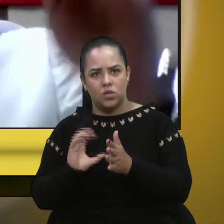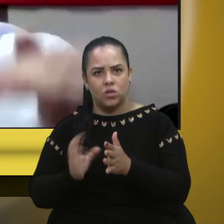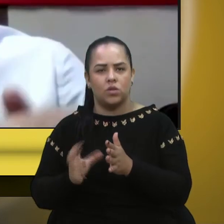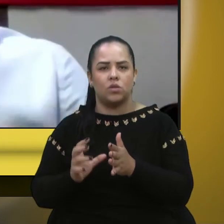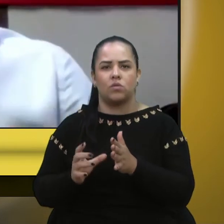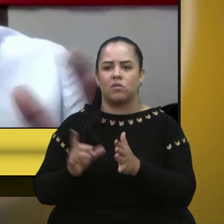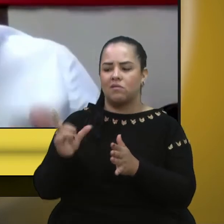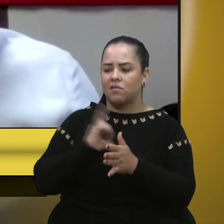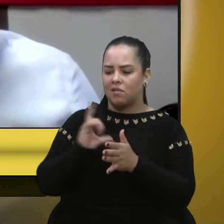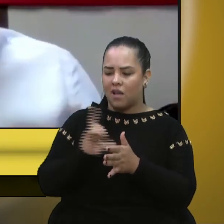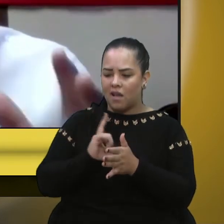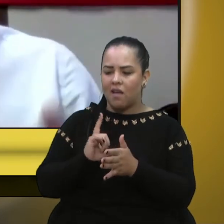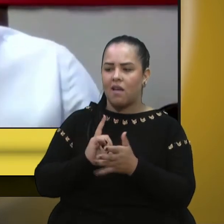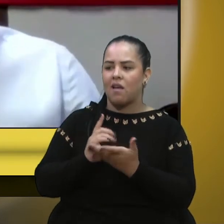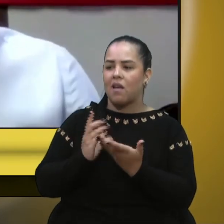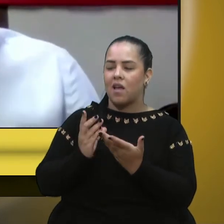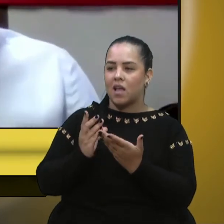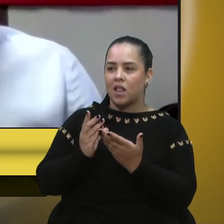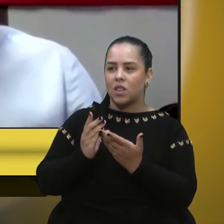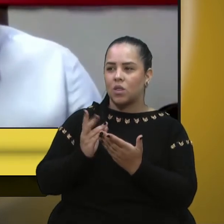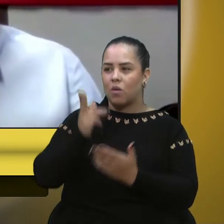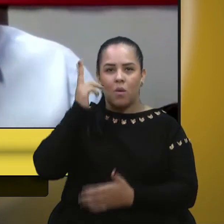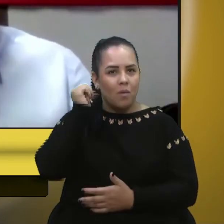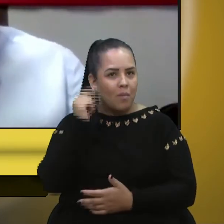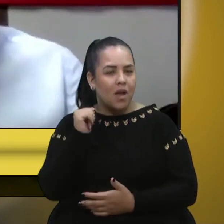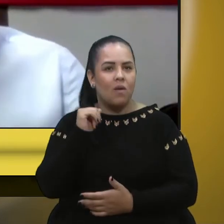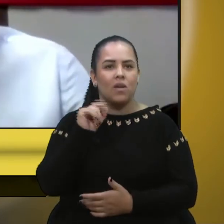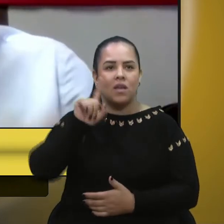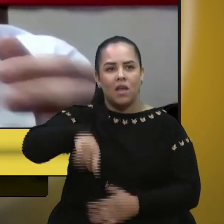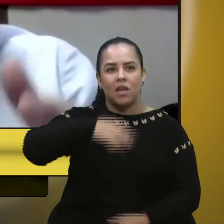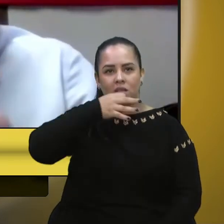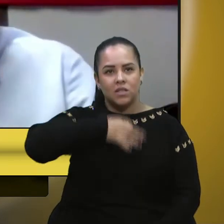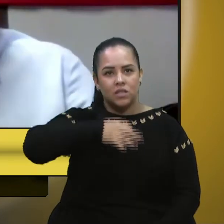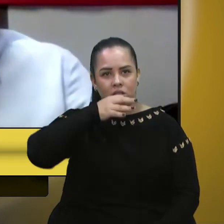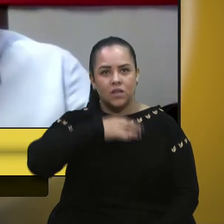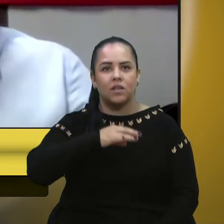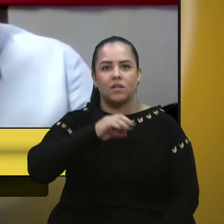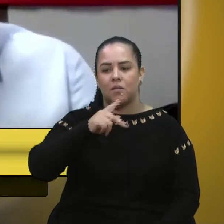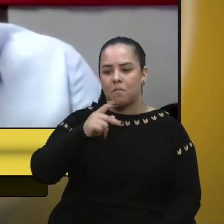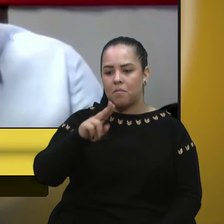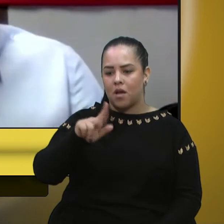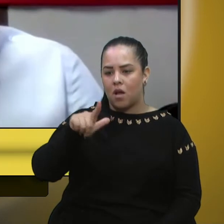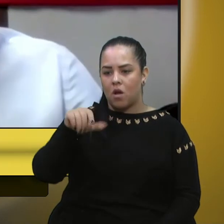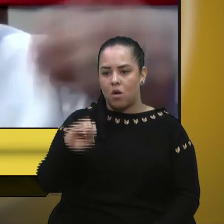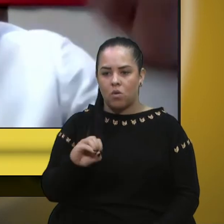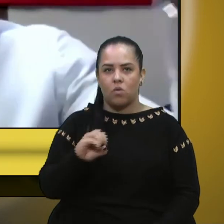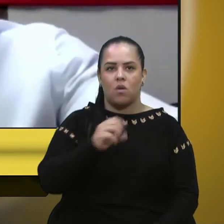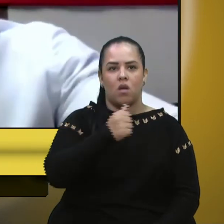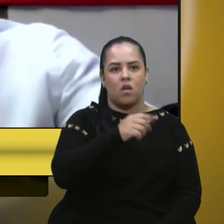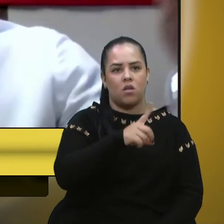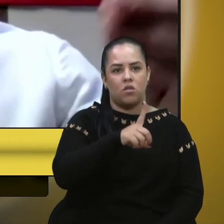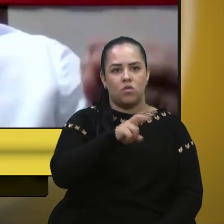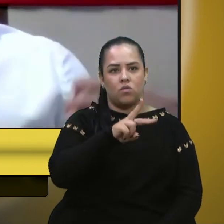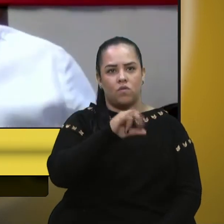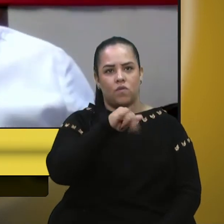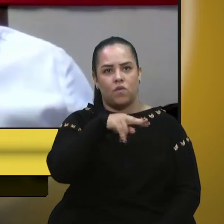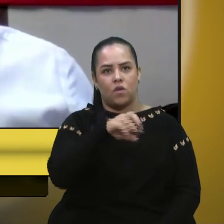bem comum acima de tudo, que é Caxias do Sul. Muitas pessoas ajudaram, Paulo Dânio, Adivando Rec, próprio ex